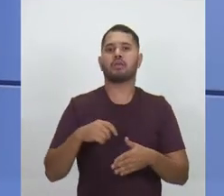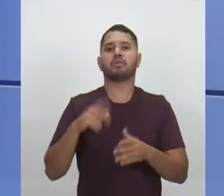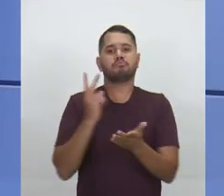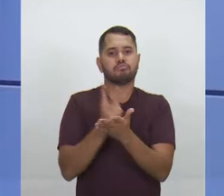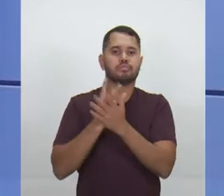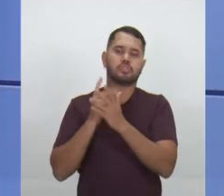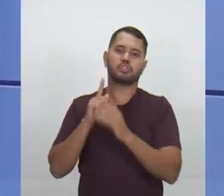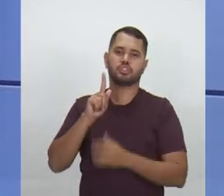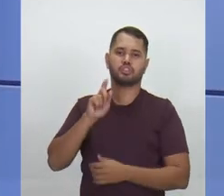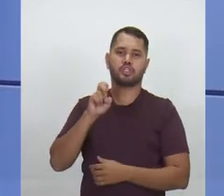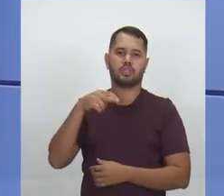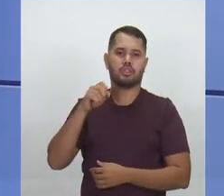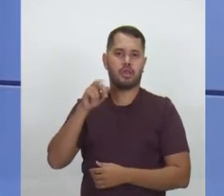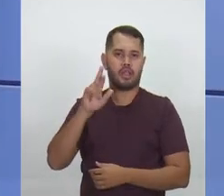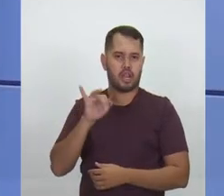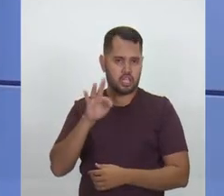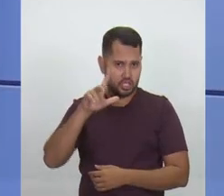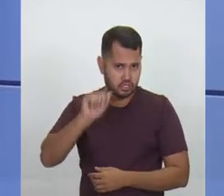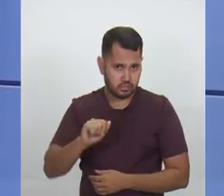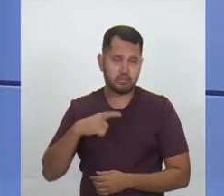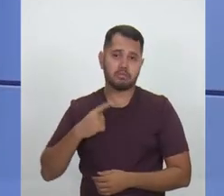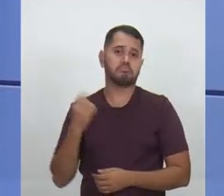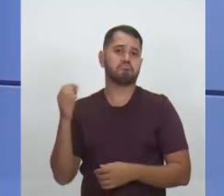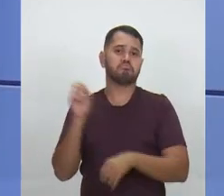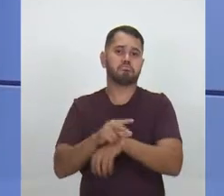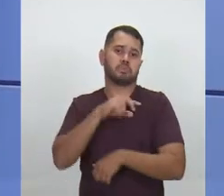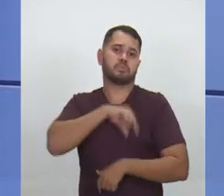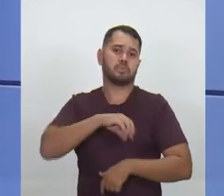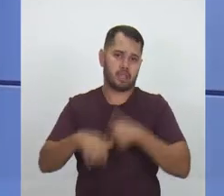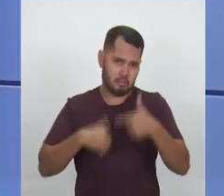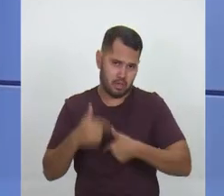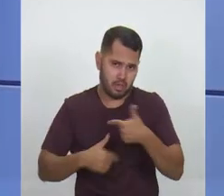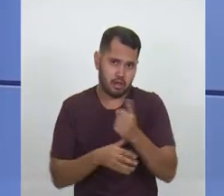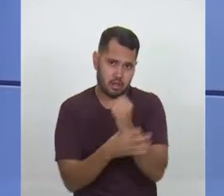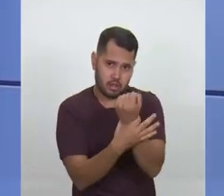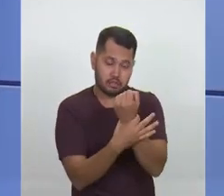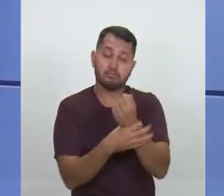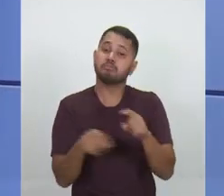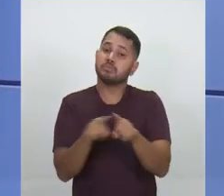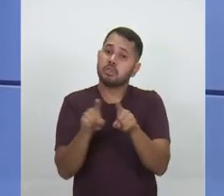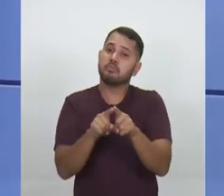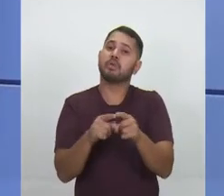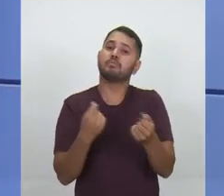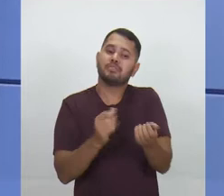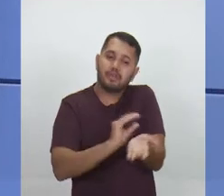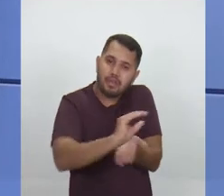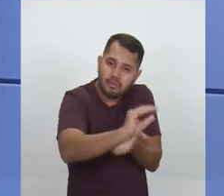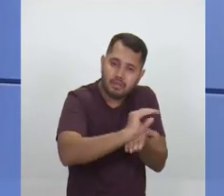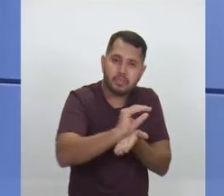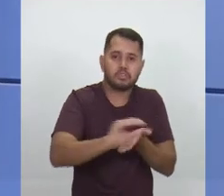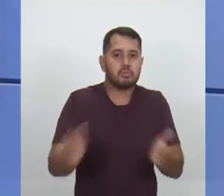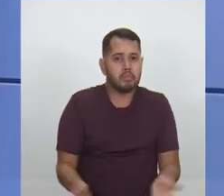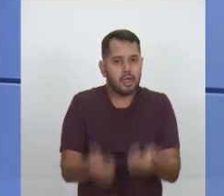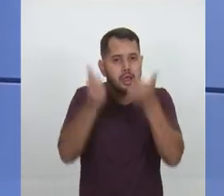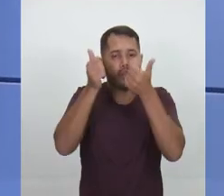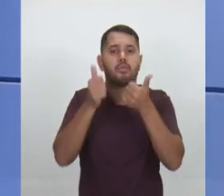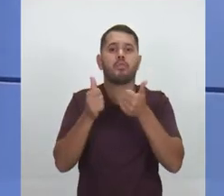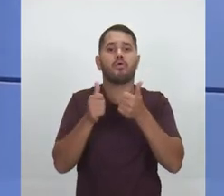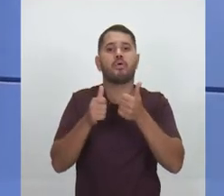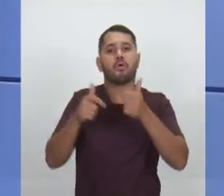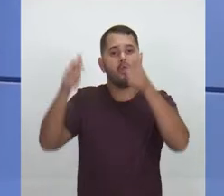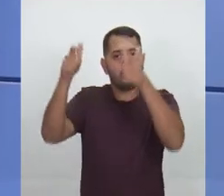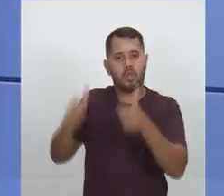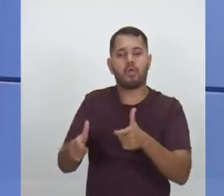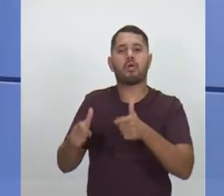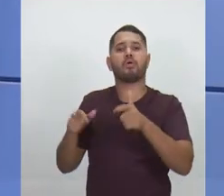possam ter realmente o seu emprego garantido. Nós temos buscado também que nós temos que investir e melhorar a chegada do crédito